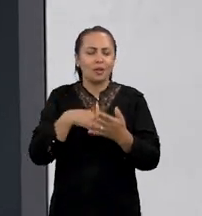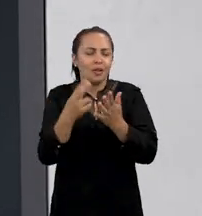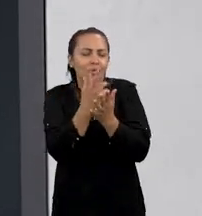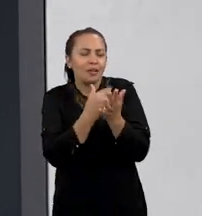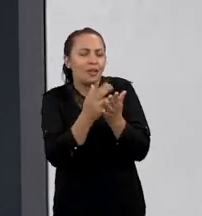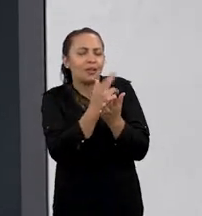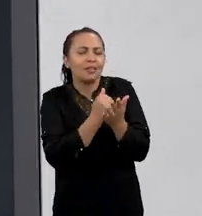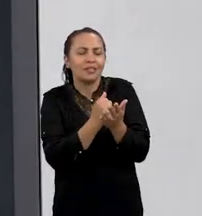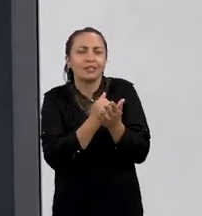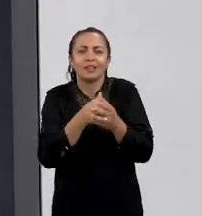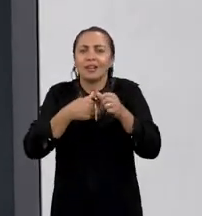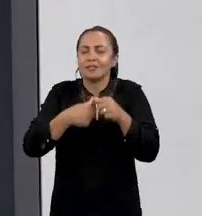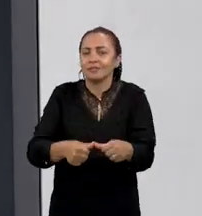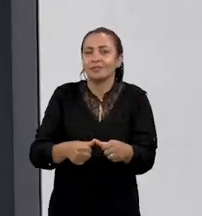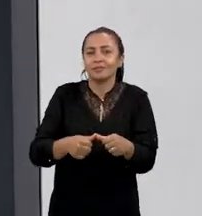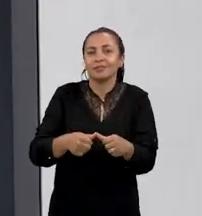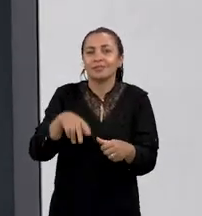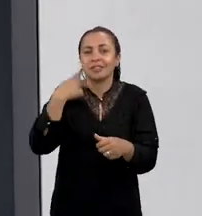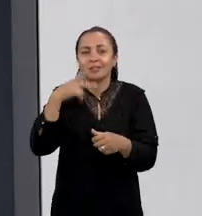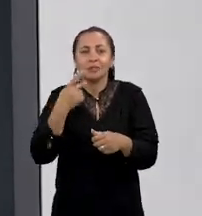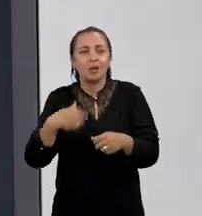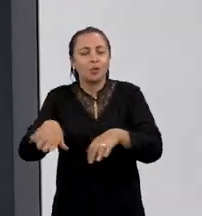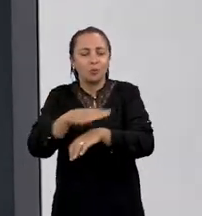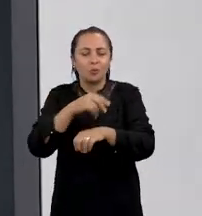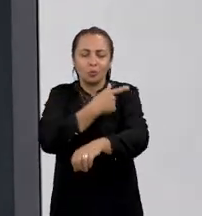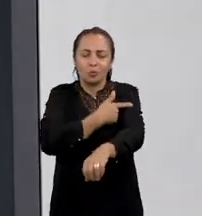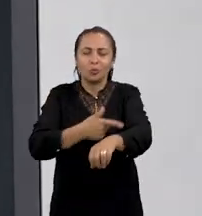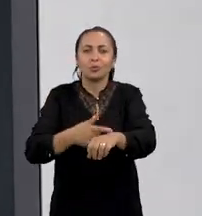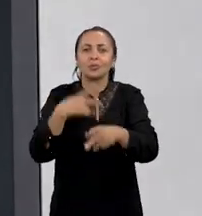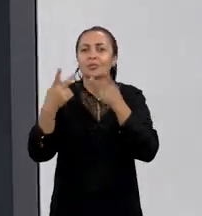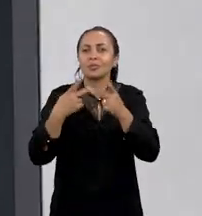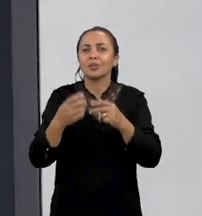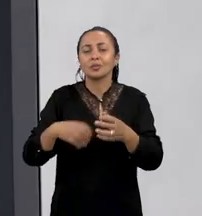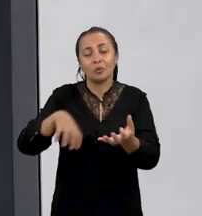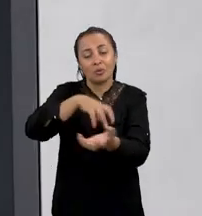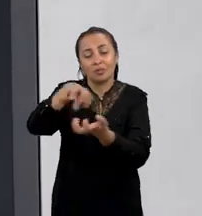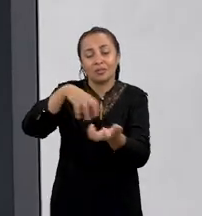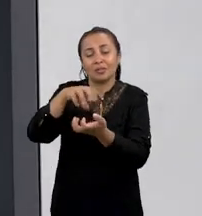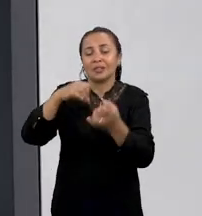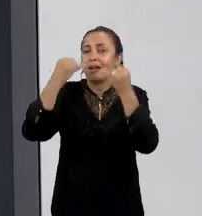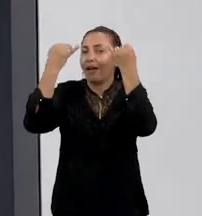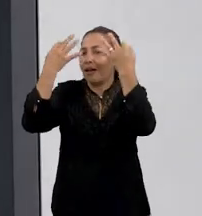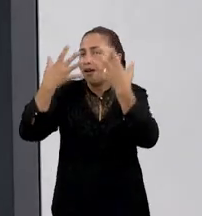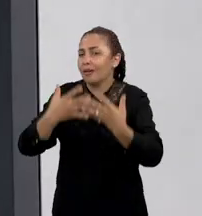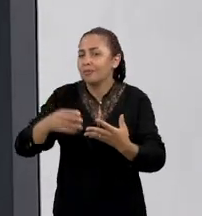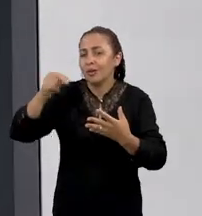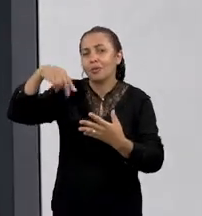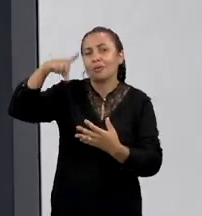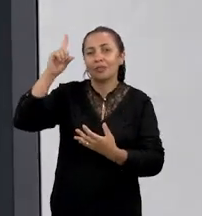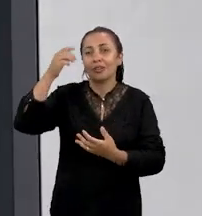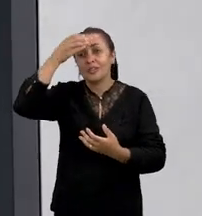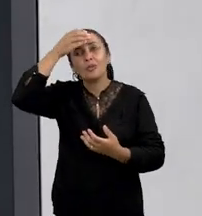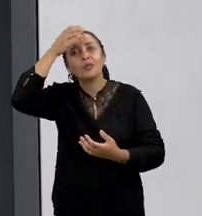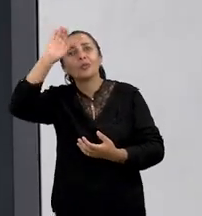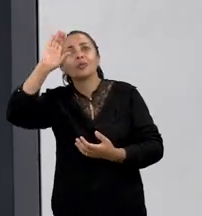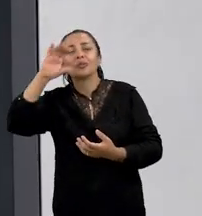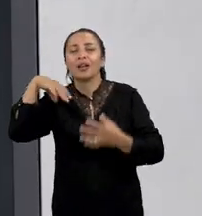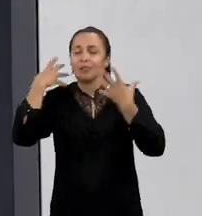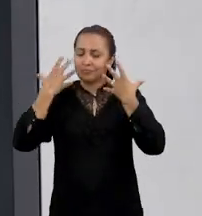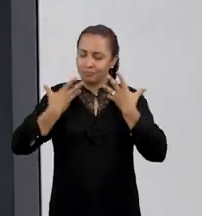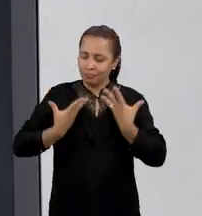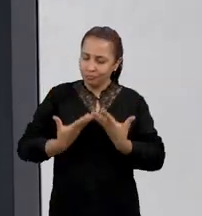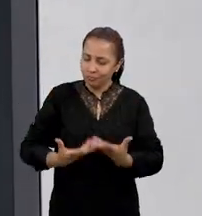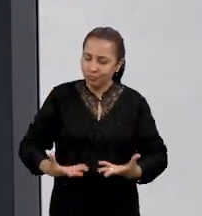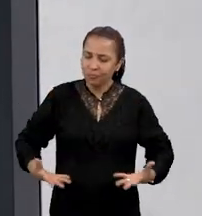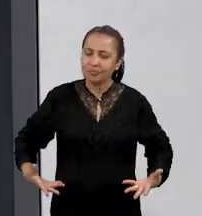populares são matrizes que falam sobre costumes, que nos dizem sobre as crises, que descrevem o Nordeste e a cultura